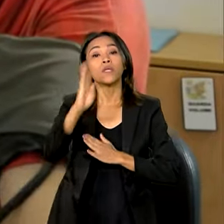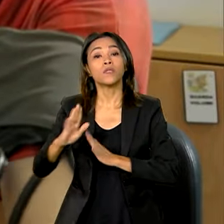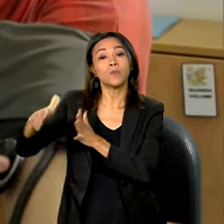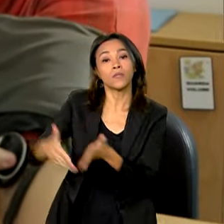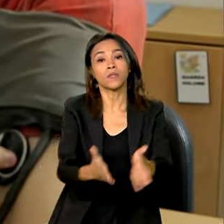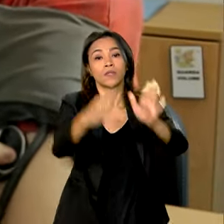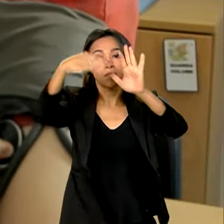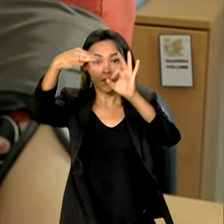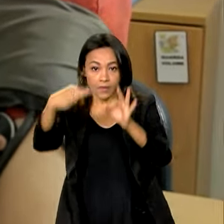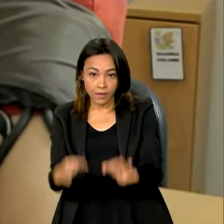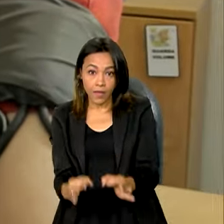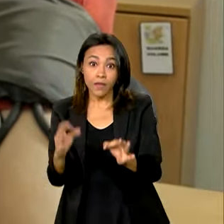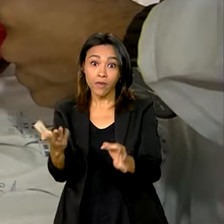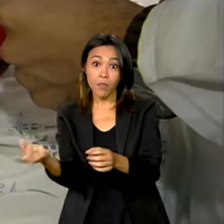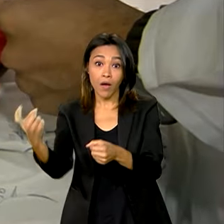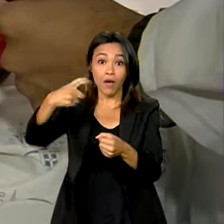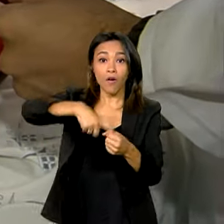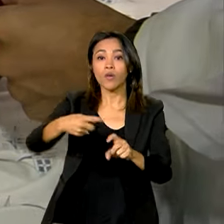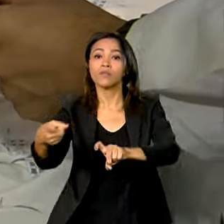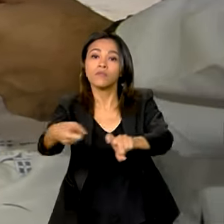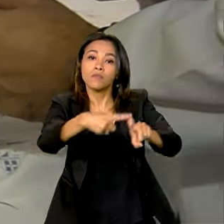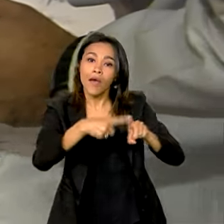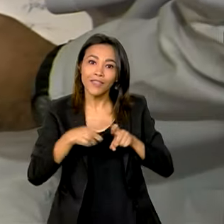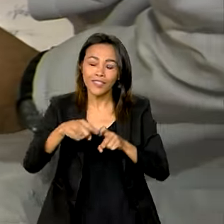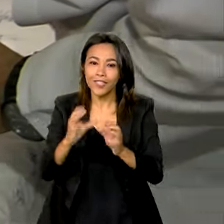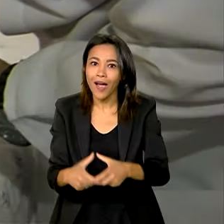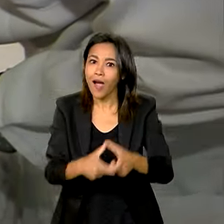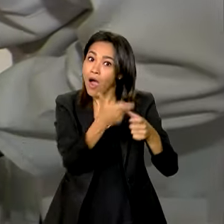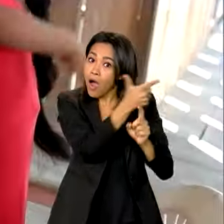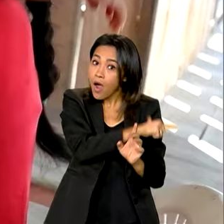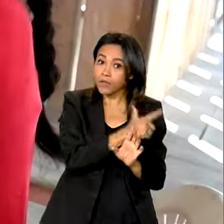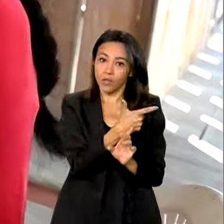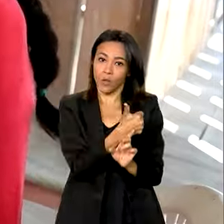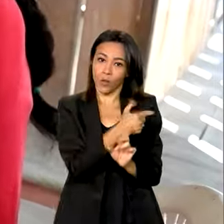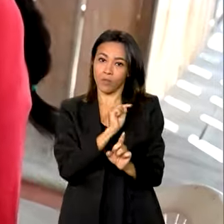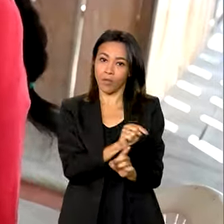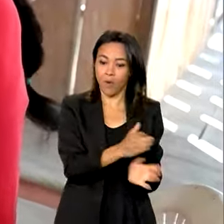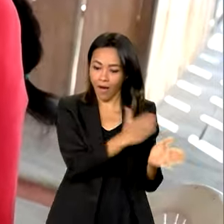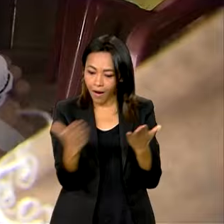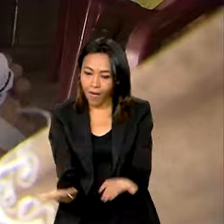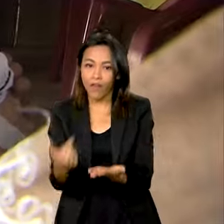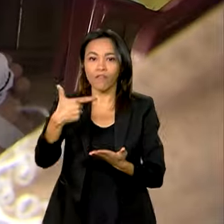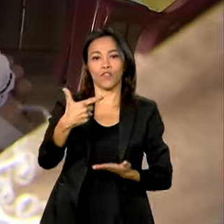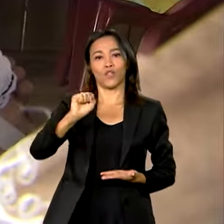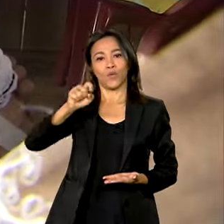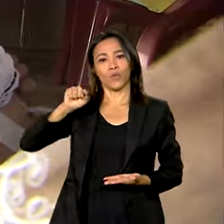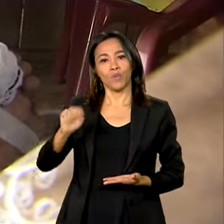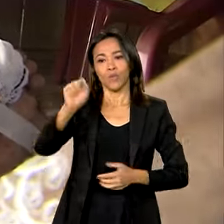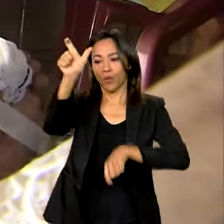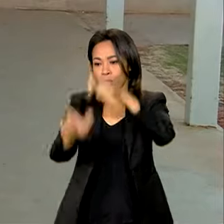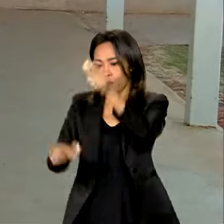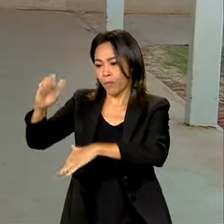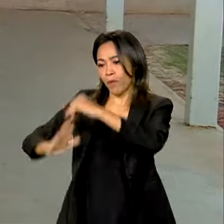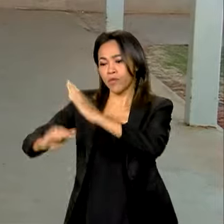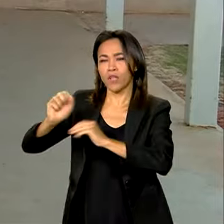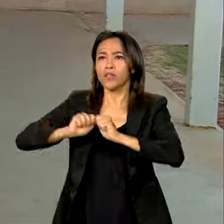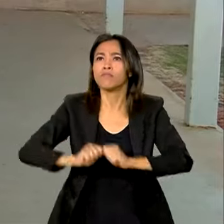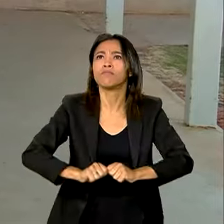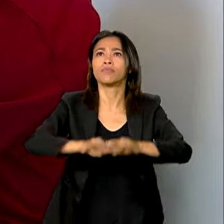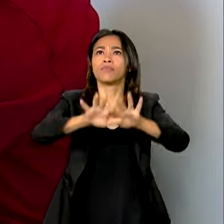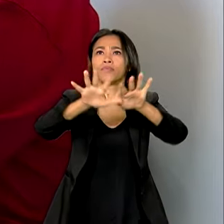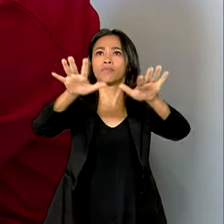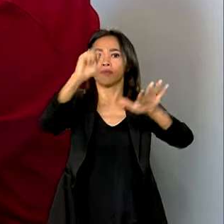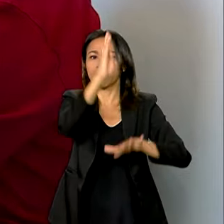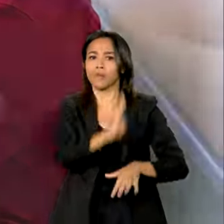vamos falar sobre a retomada do Mais Médicos, que aumentou de 12 mil para 28 mil o número de profissionais espalhados